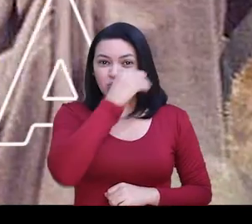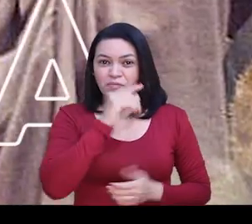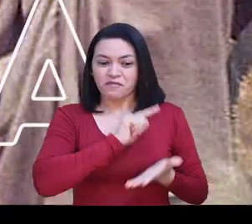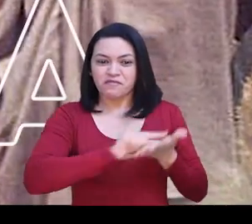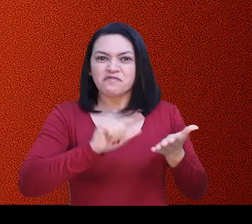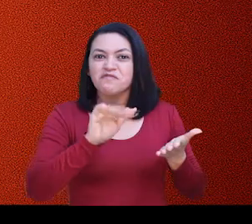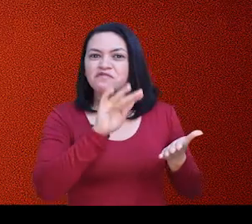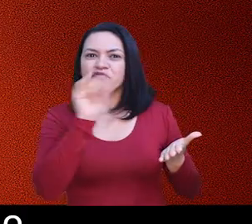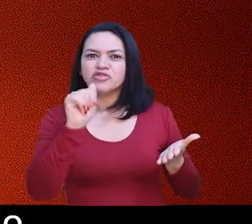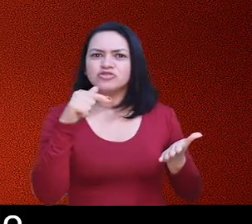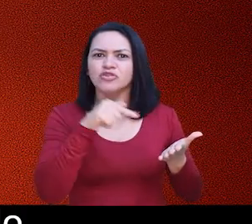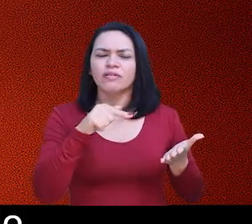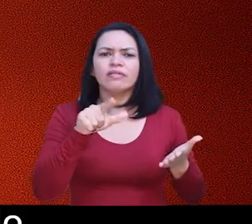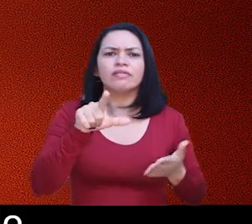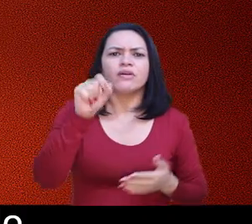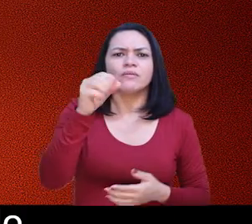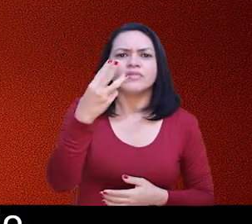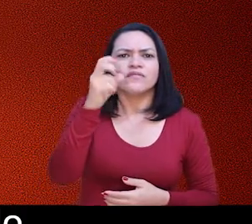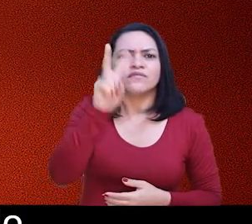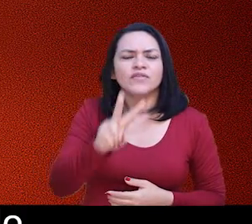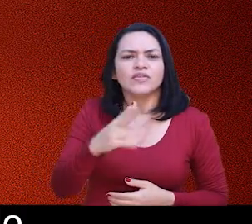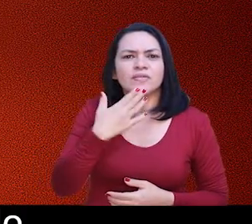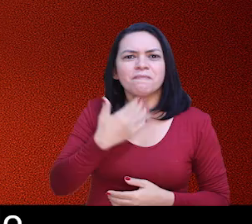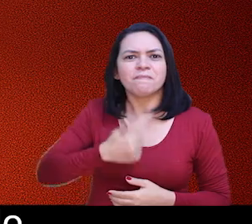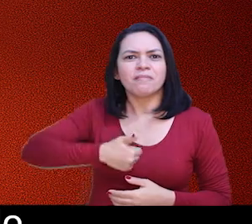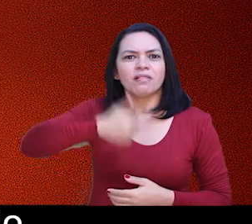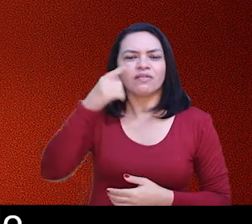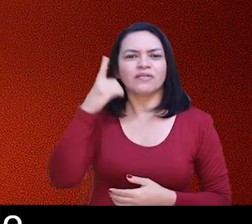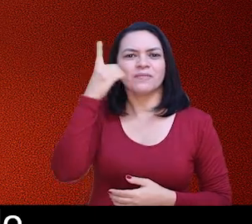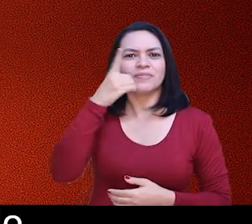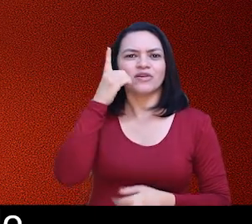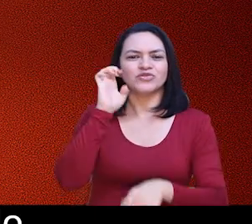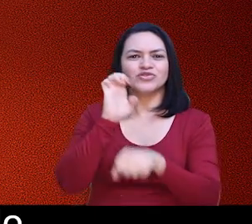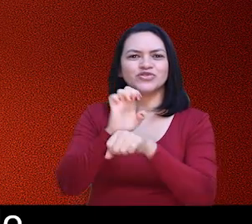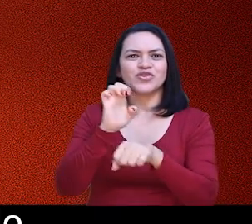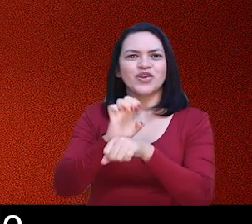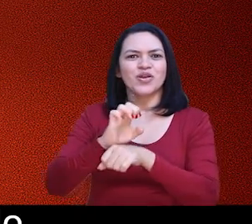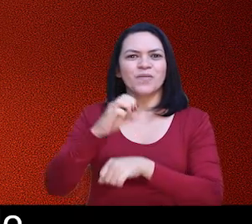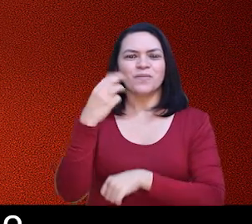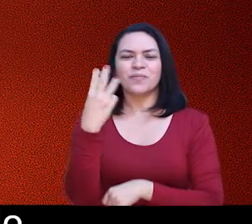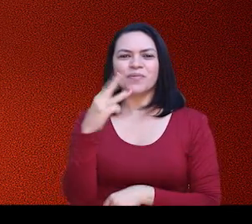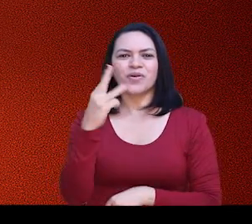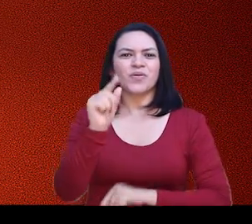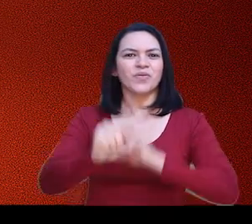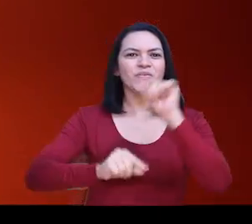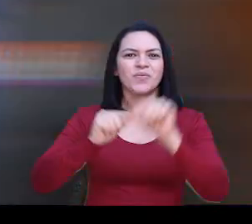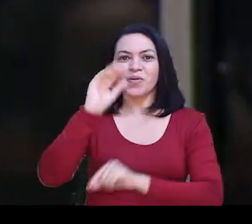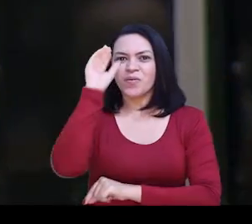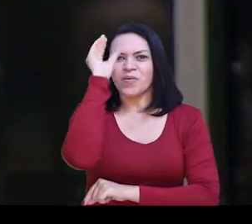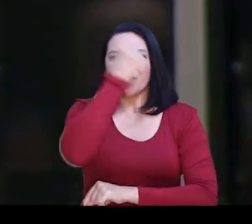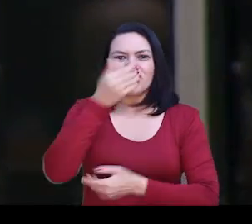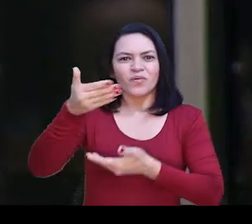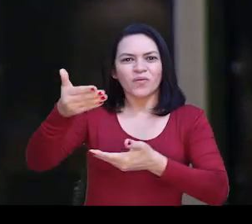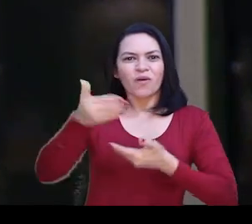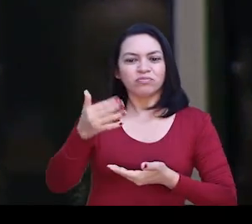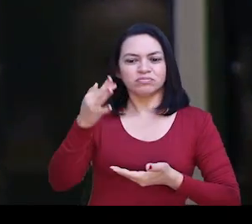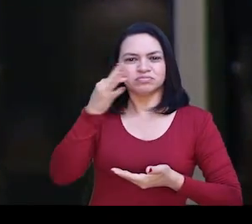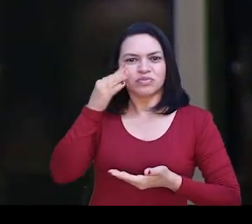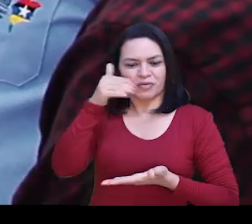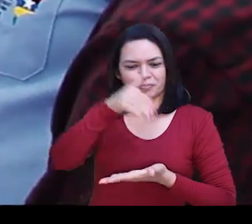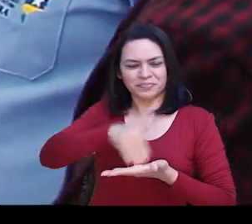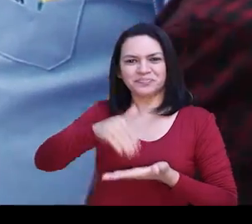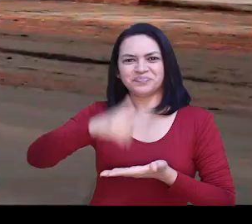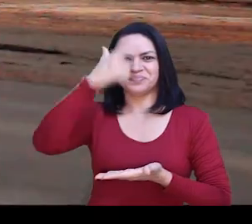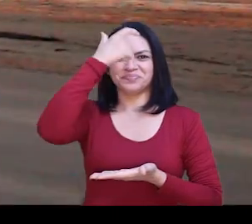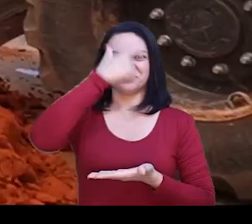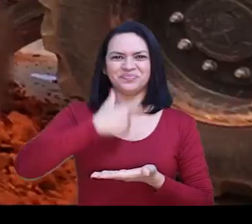cara é ficha limpa. Depois de ser eleito três vezes o melhor deputado do nosso estado, Rubens foi convidado por Flávio